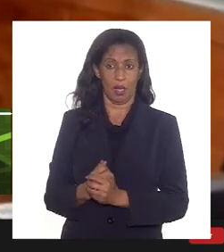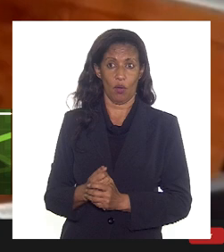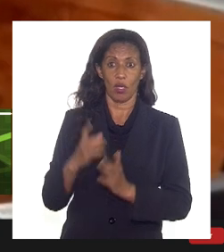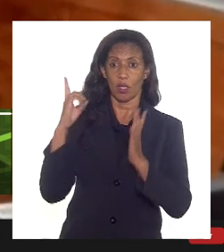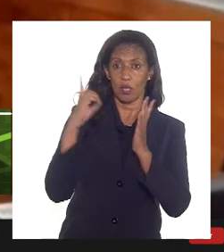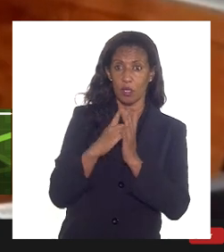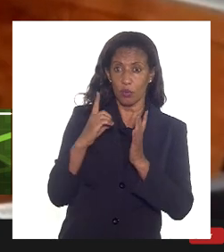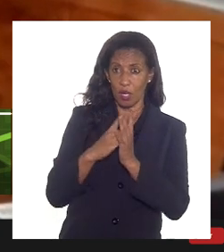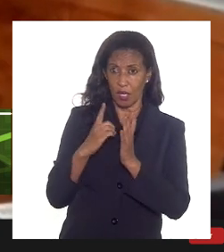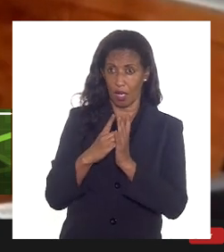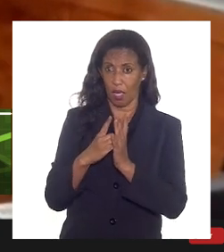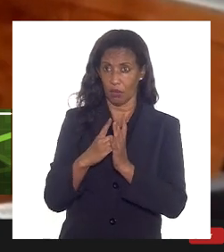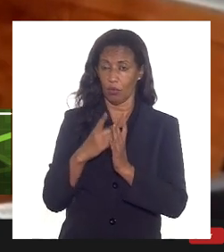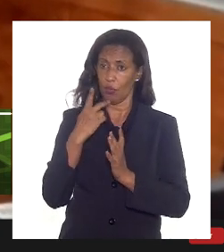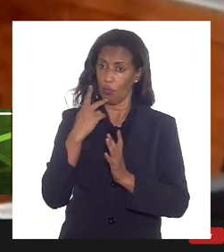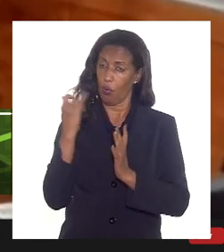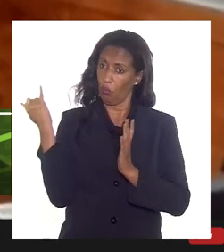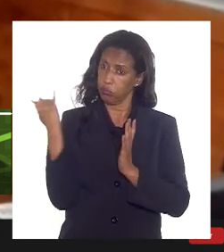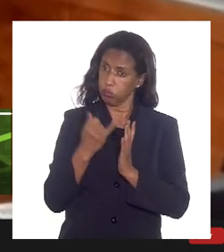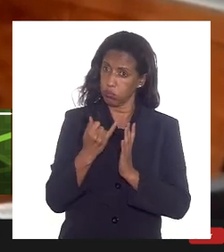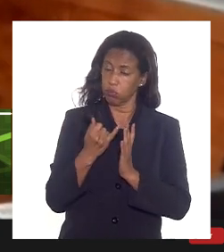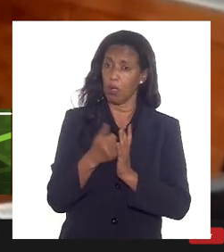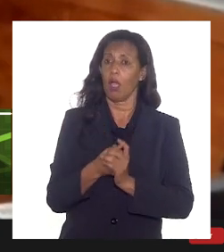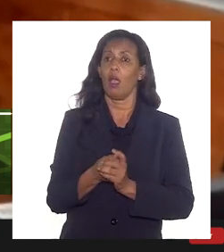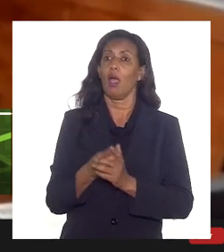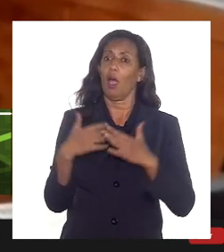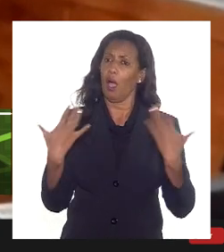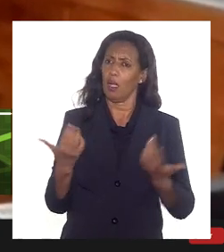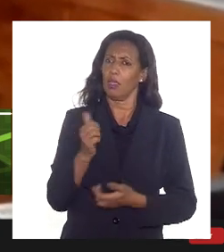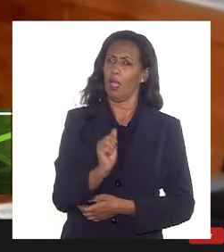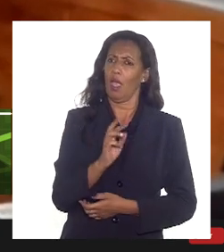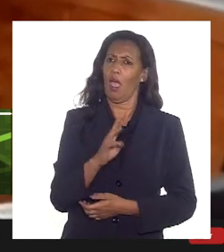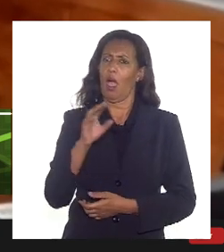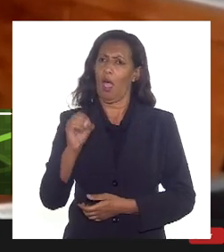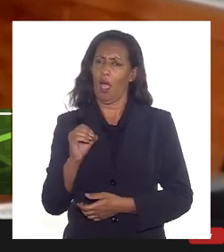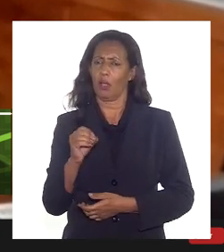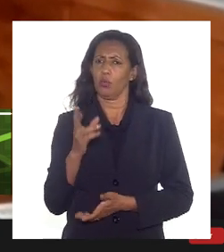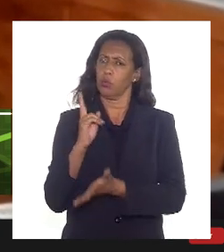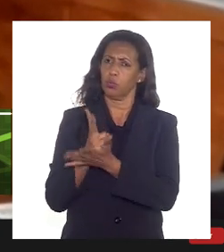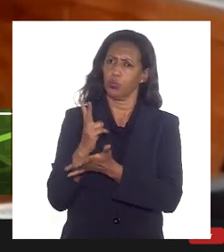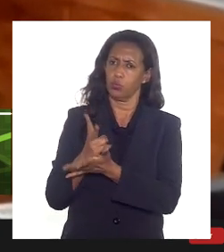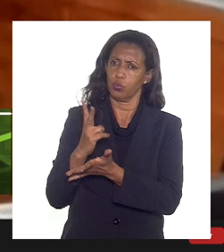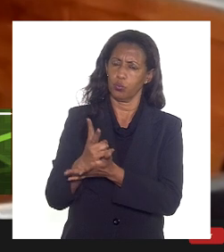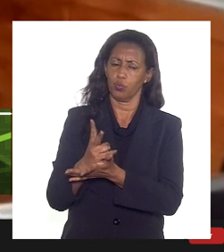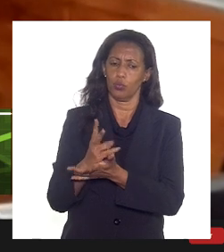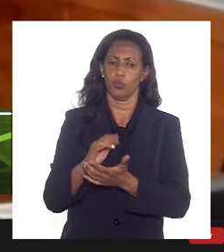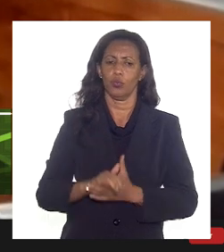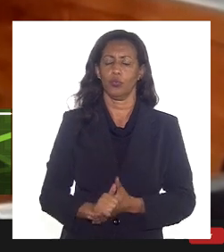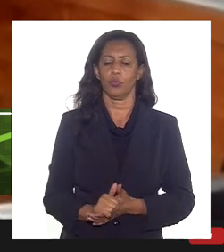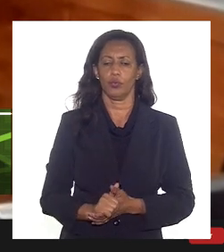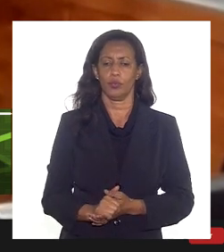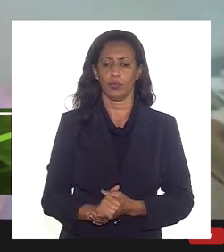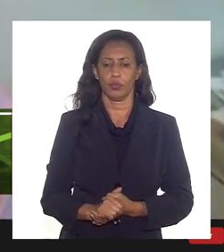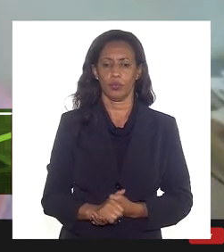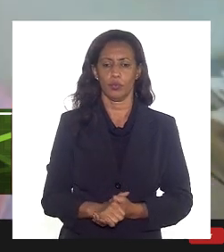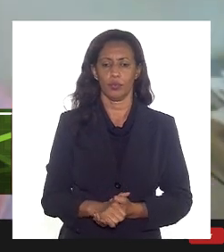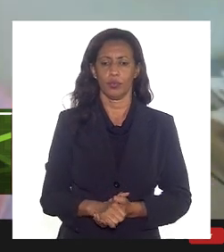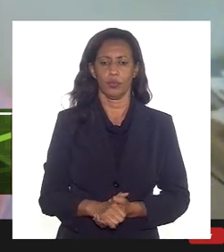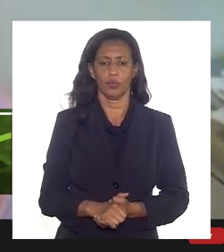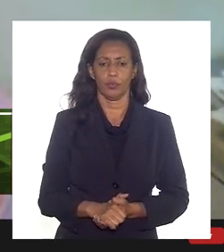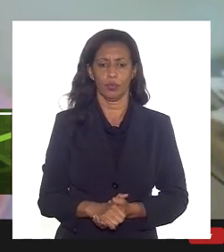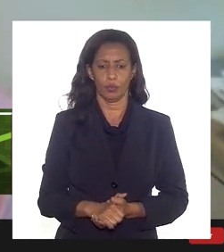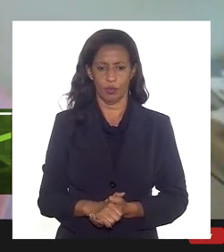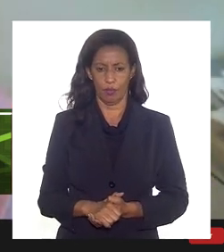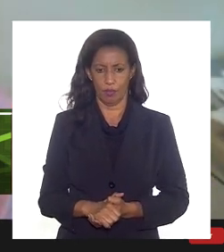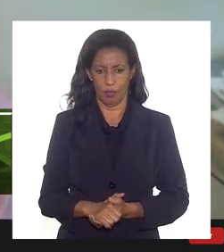decreto for modificado, aí, ato contínuo, a gente abre todo o processo da resolução 12. Eu sei que a